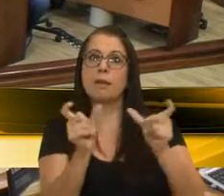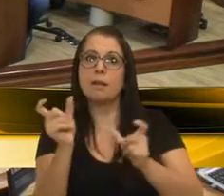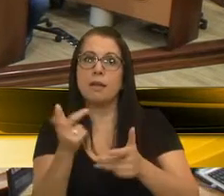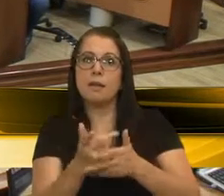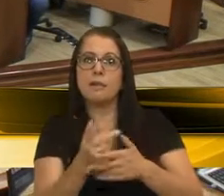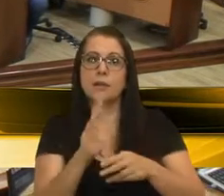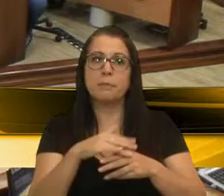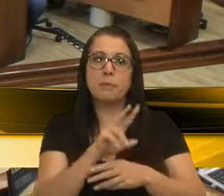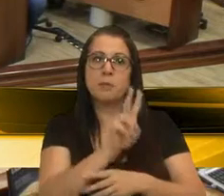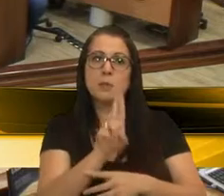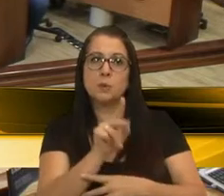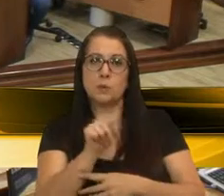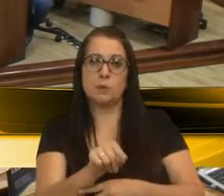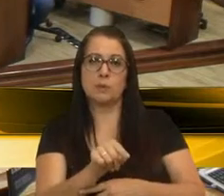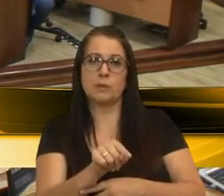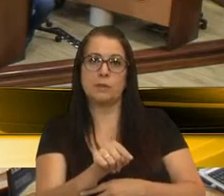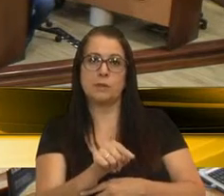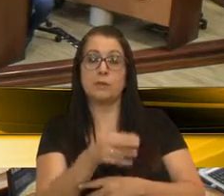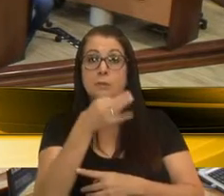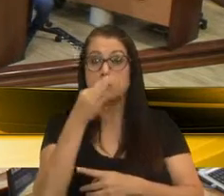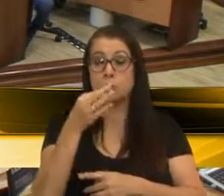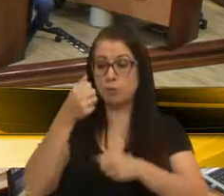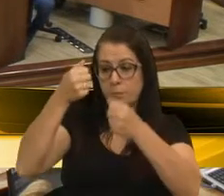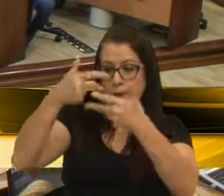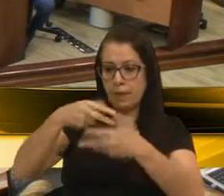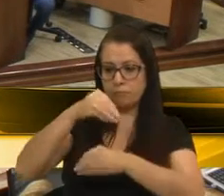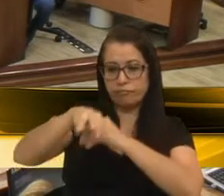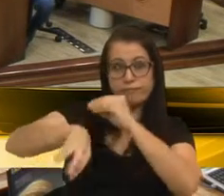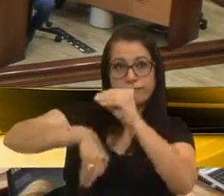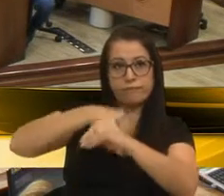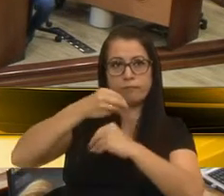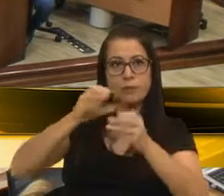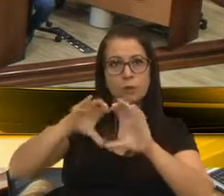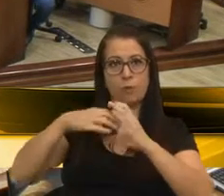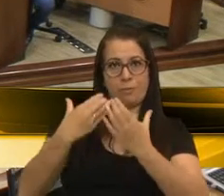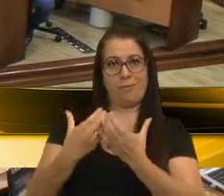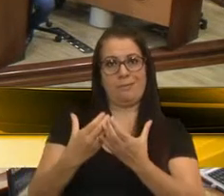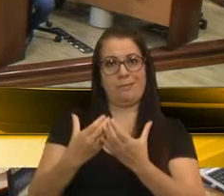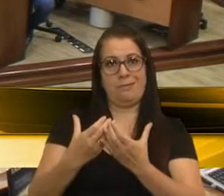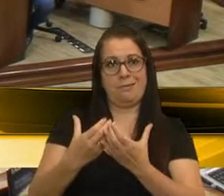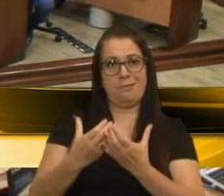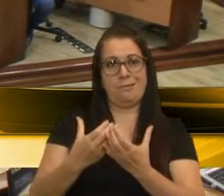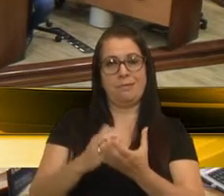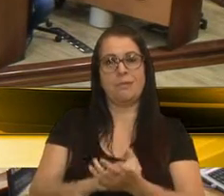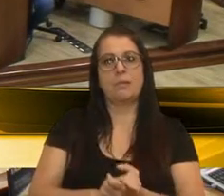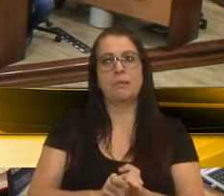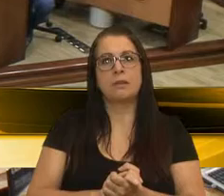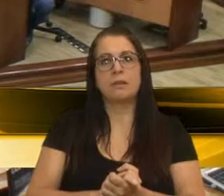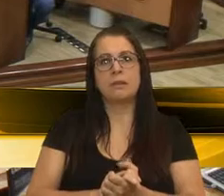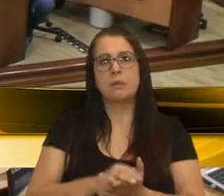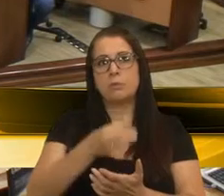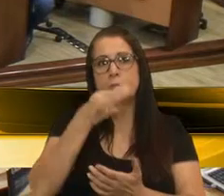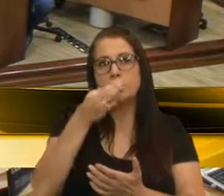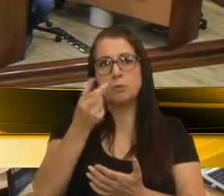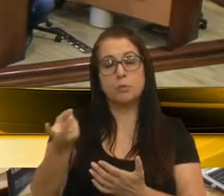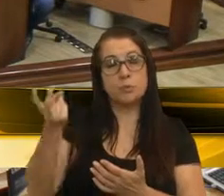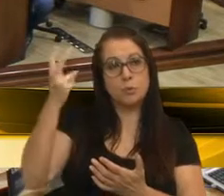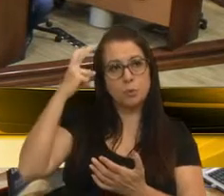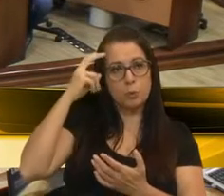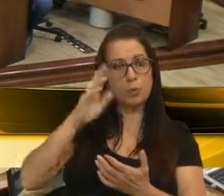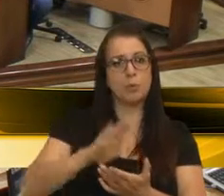mais utiliza, do ponto de vista de justificar o envolvimento da comunidade, do ponto de vista cultural,